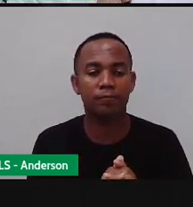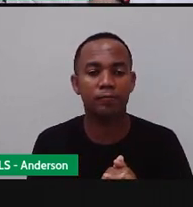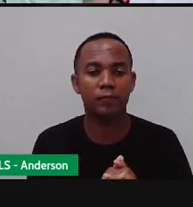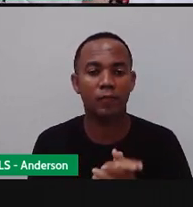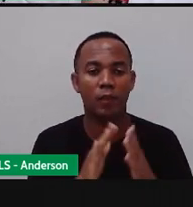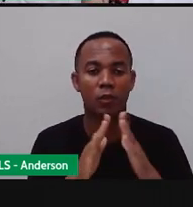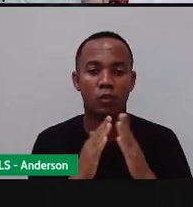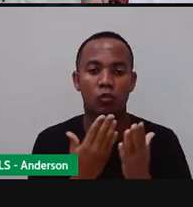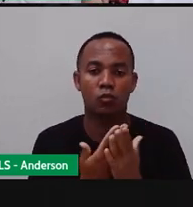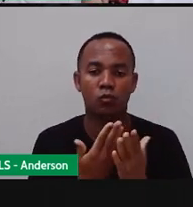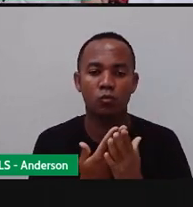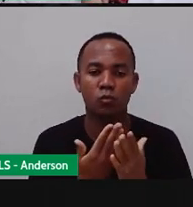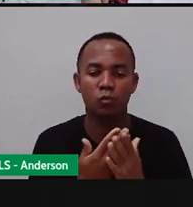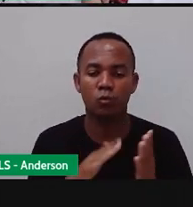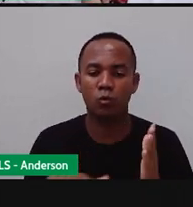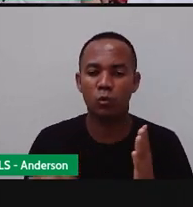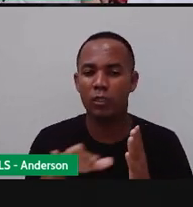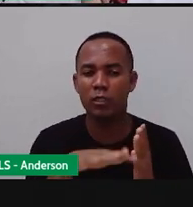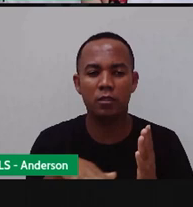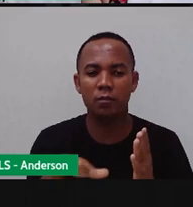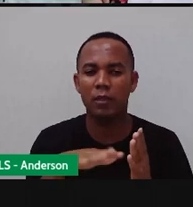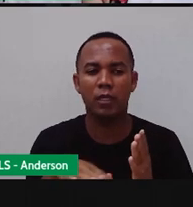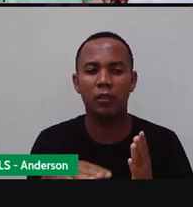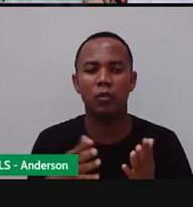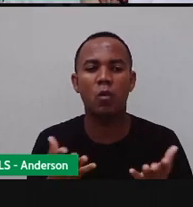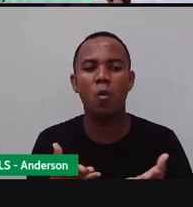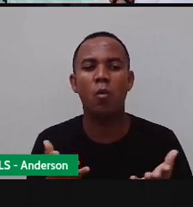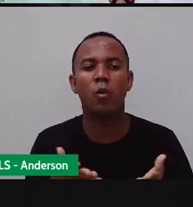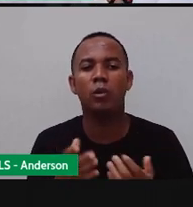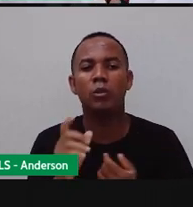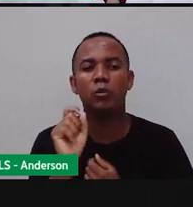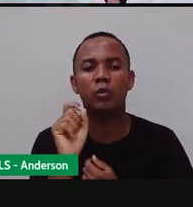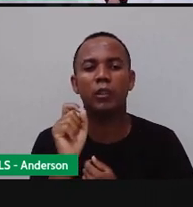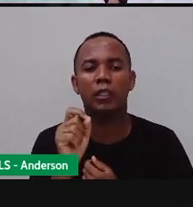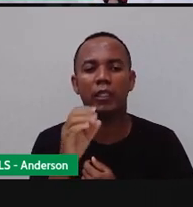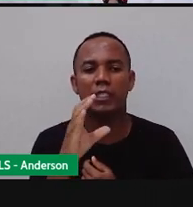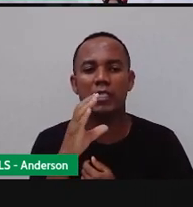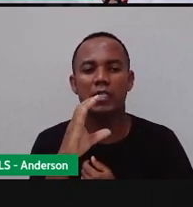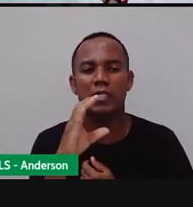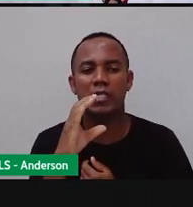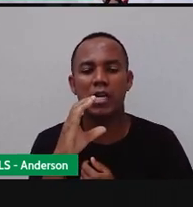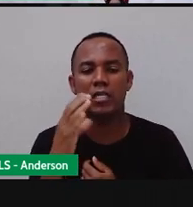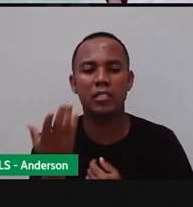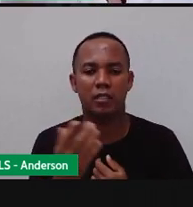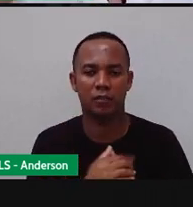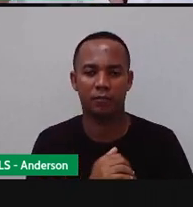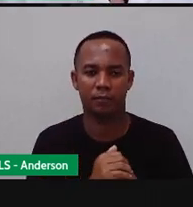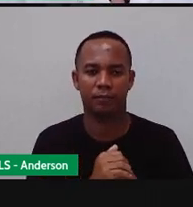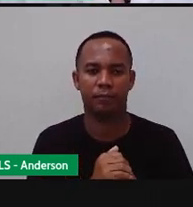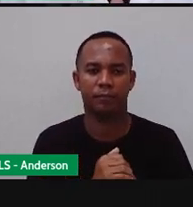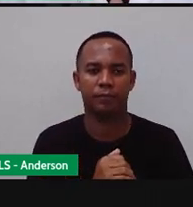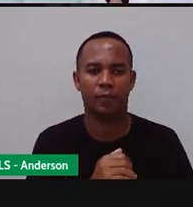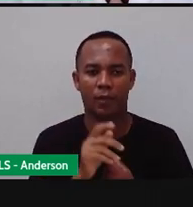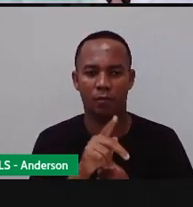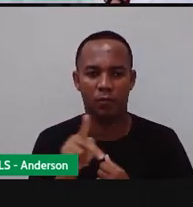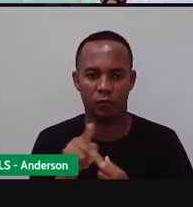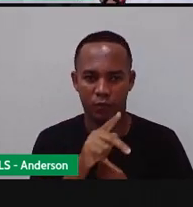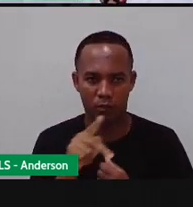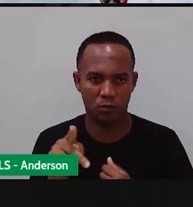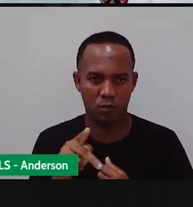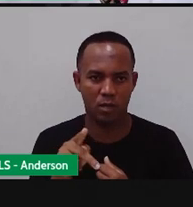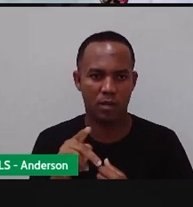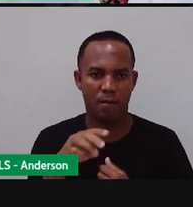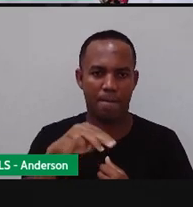nossa área de conhecimento interdisciplinar, hoje é o quê? Ciências humanas. Pro Maria e Anderson